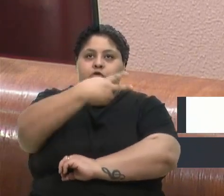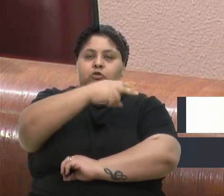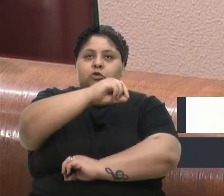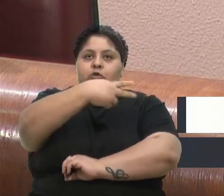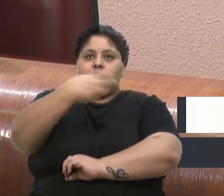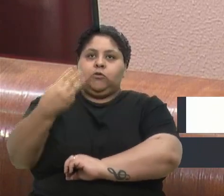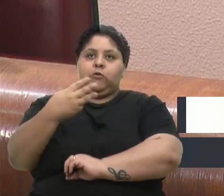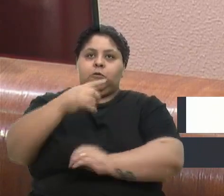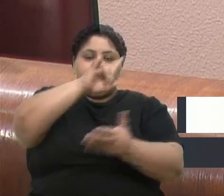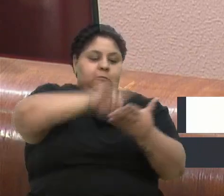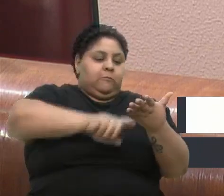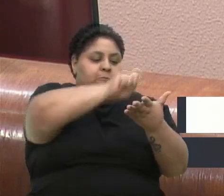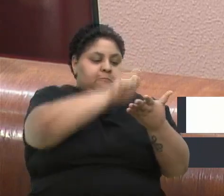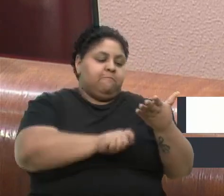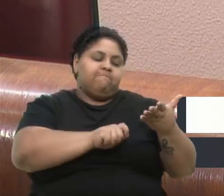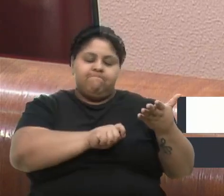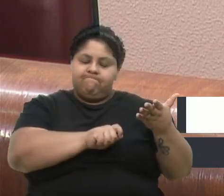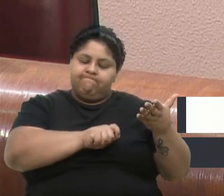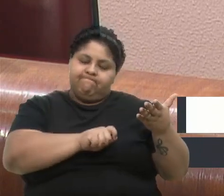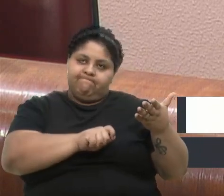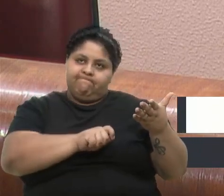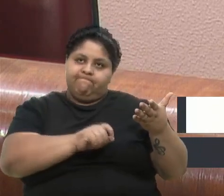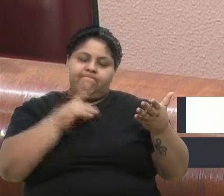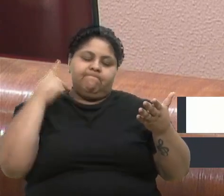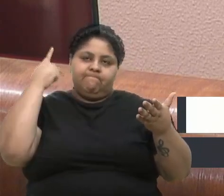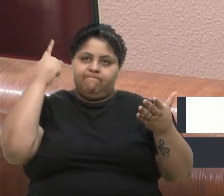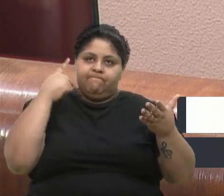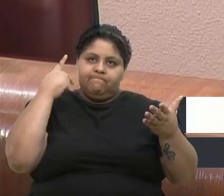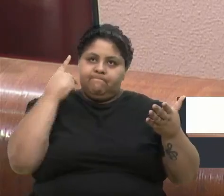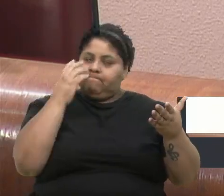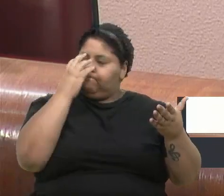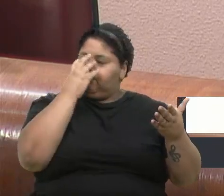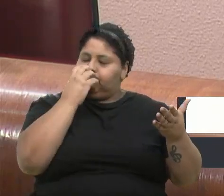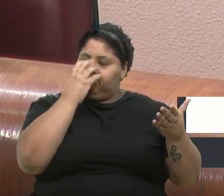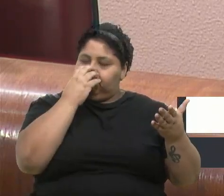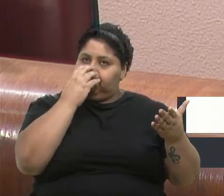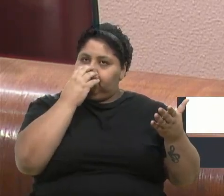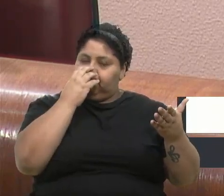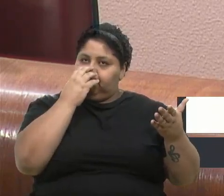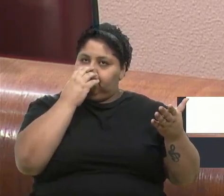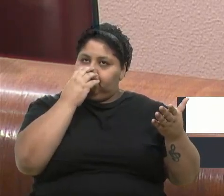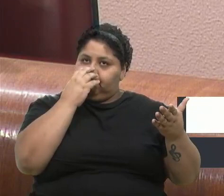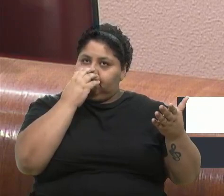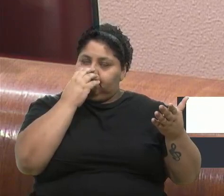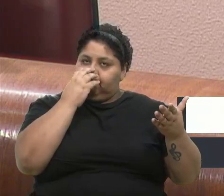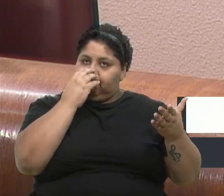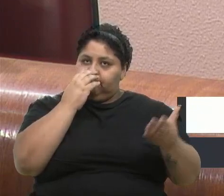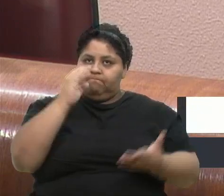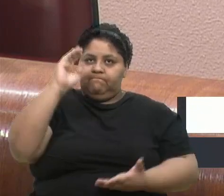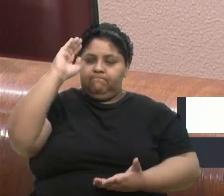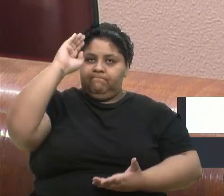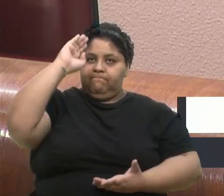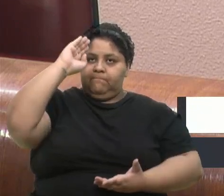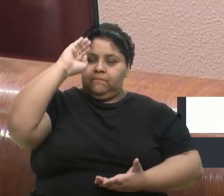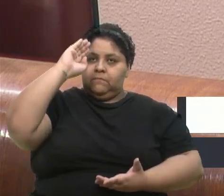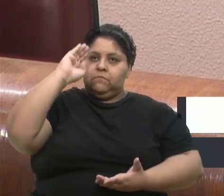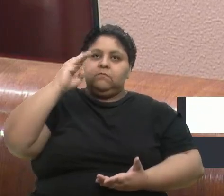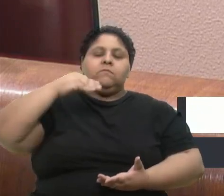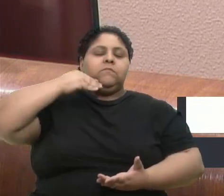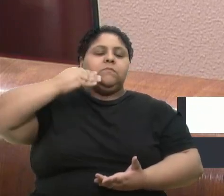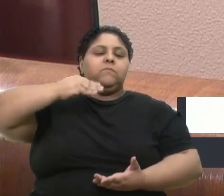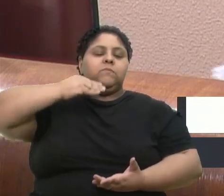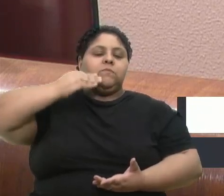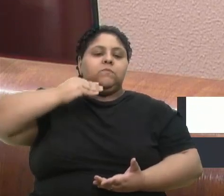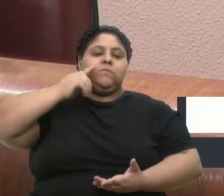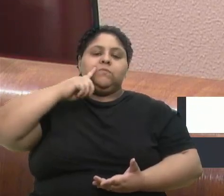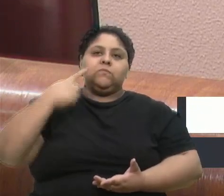Esse documento vem assinado por o vereador Gilfredo Camiles, Alexandre Bortoluz, Elisandro Fiúza, Gladys